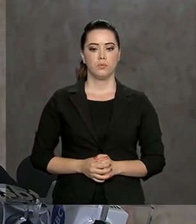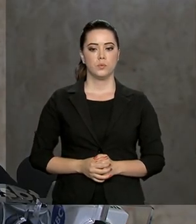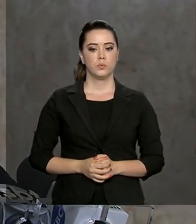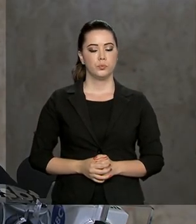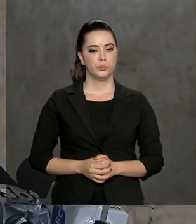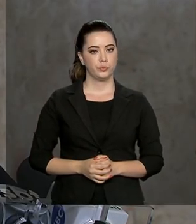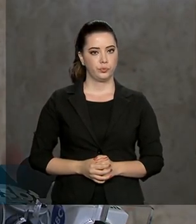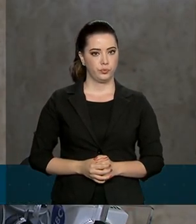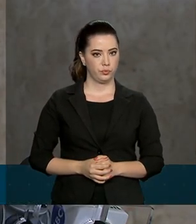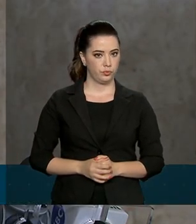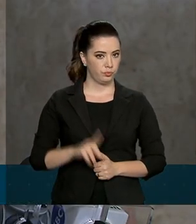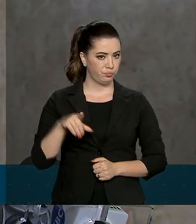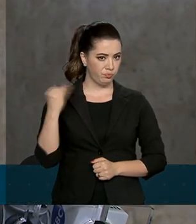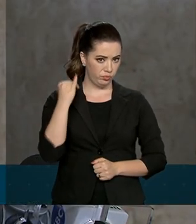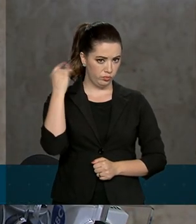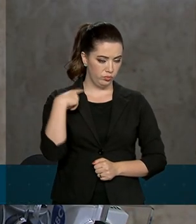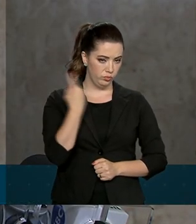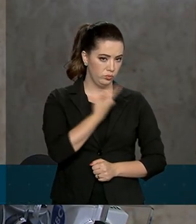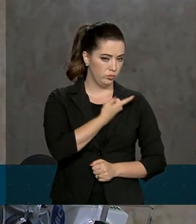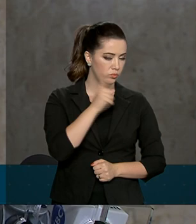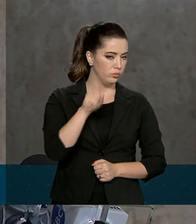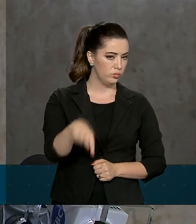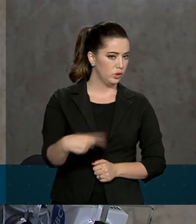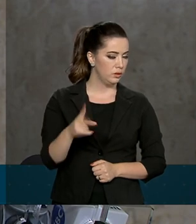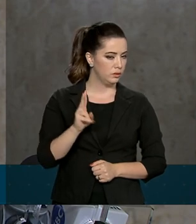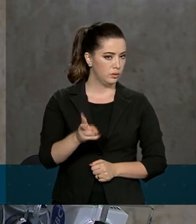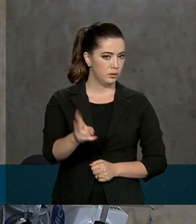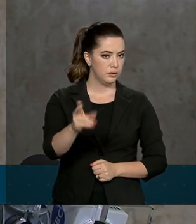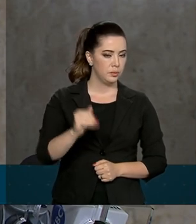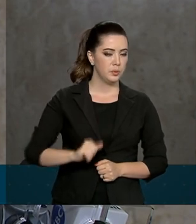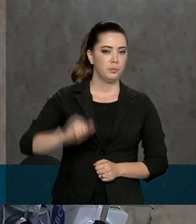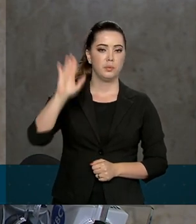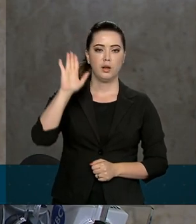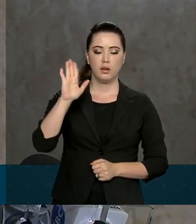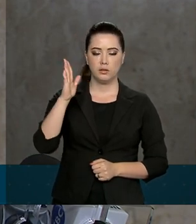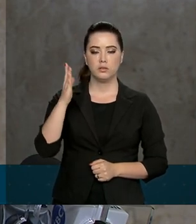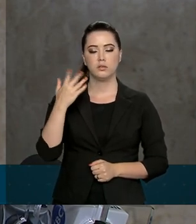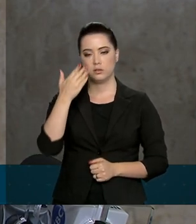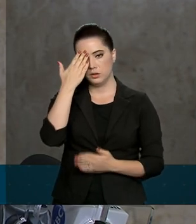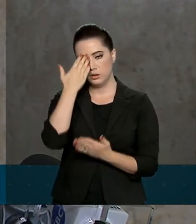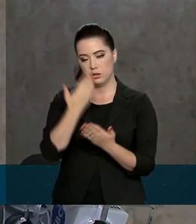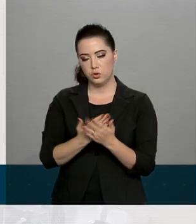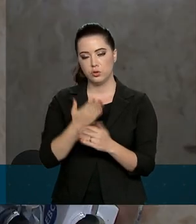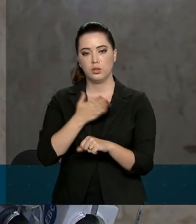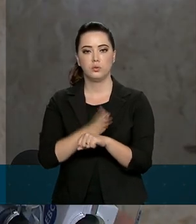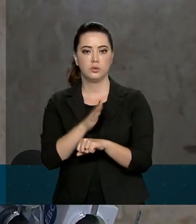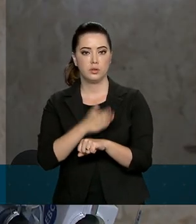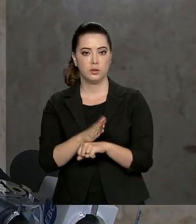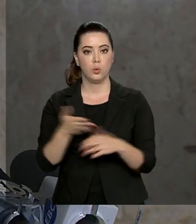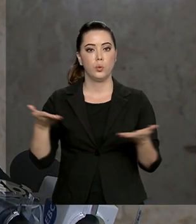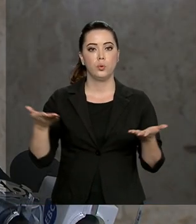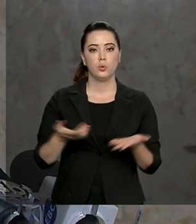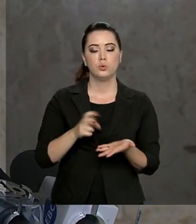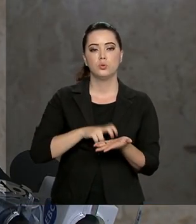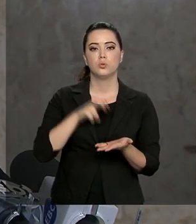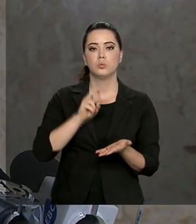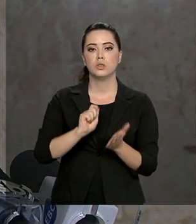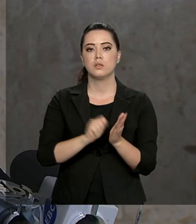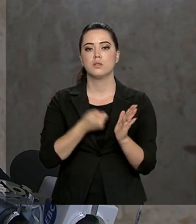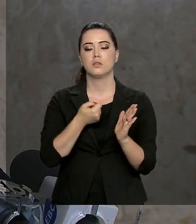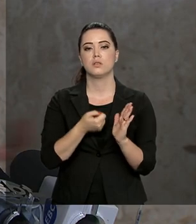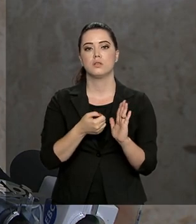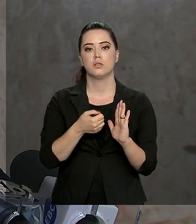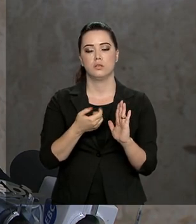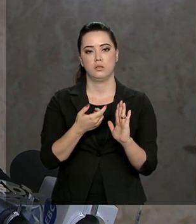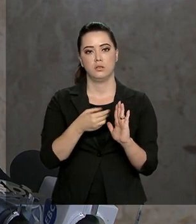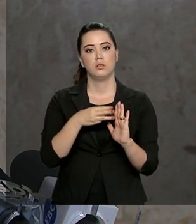O que importa para nós é cada vez mais apostar na capacitação. Hoje de manhã eu assinei a portaria